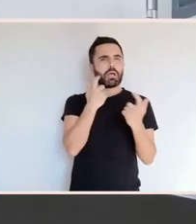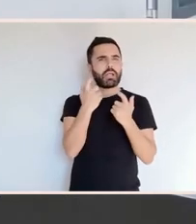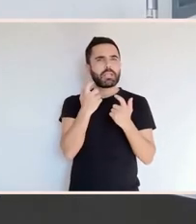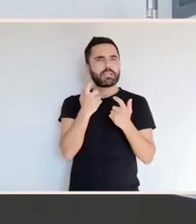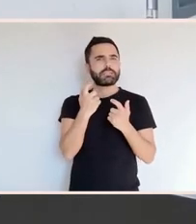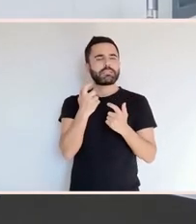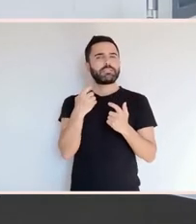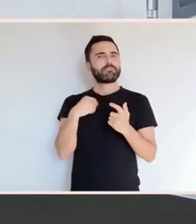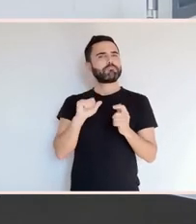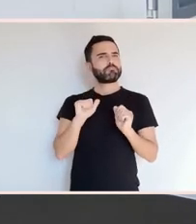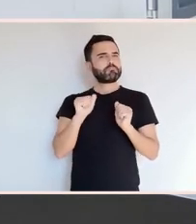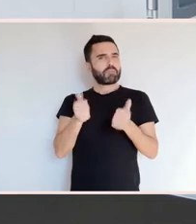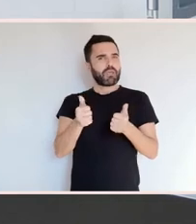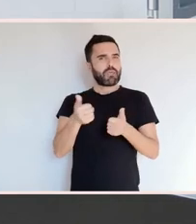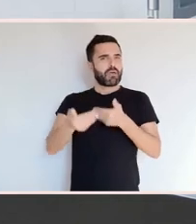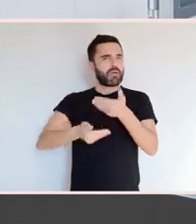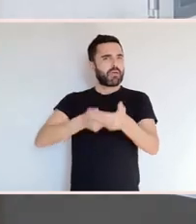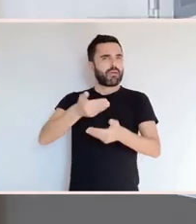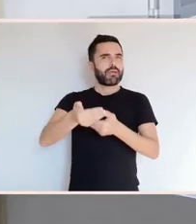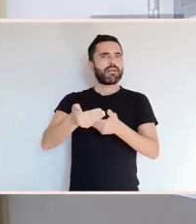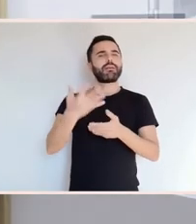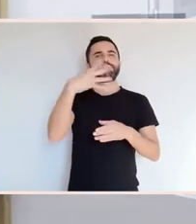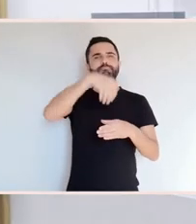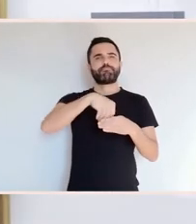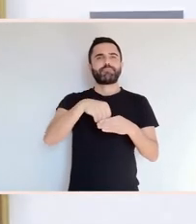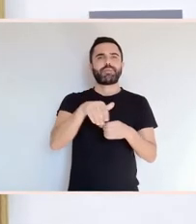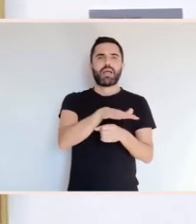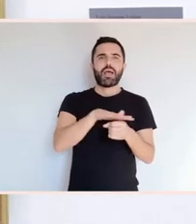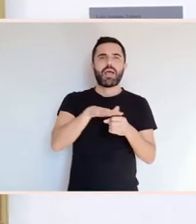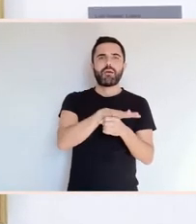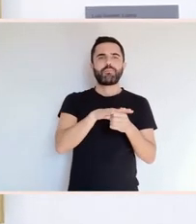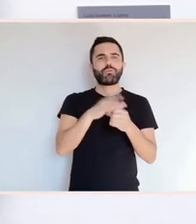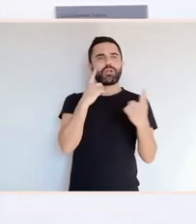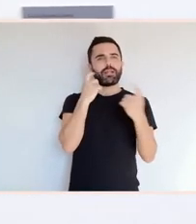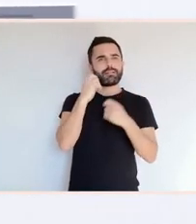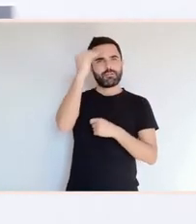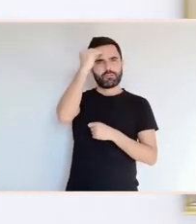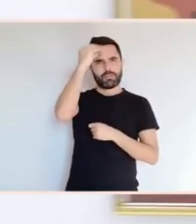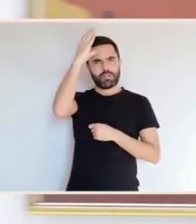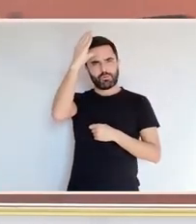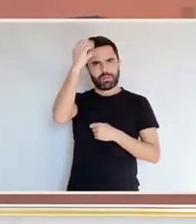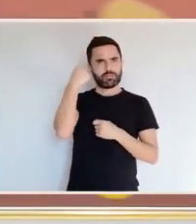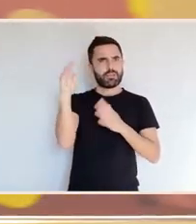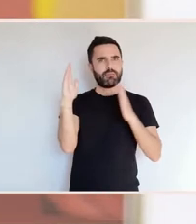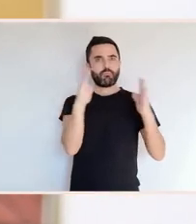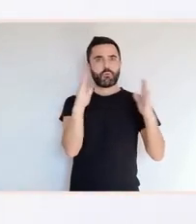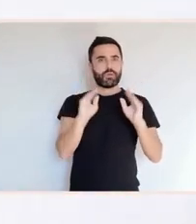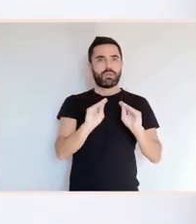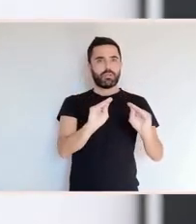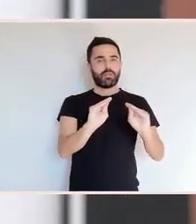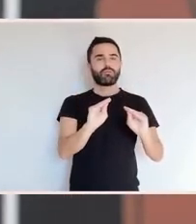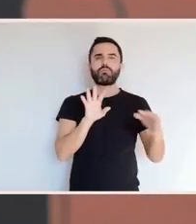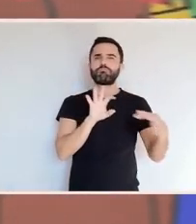as primeiras ilustracións e integrouse na actividade nos círculos artísticos e intelectuais do momento